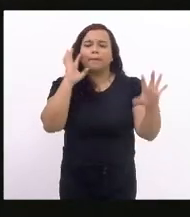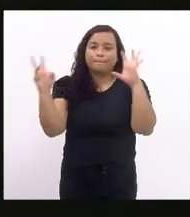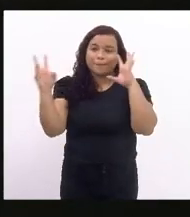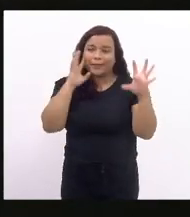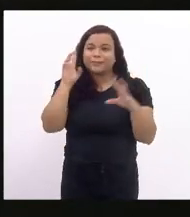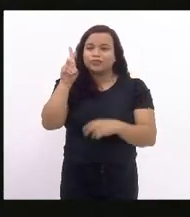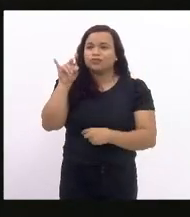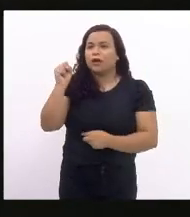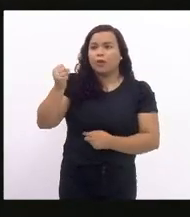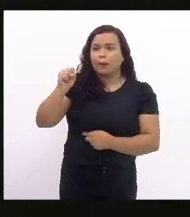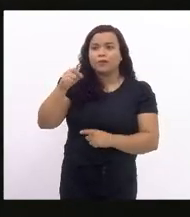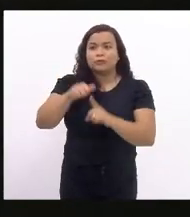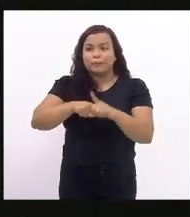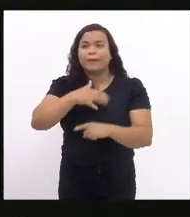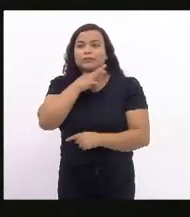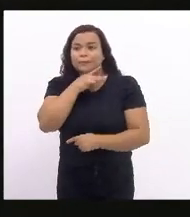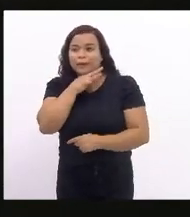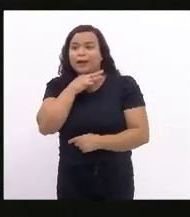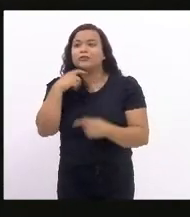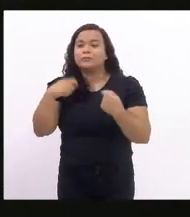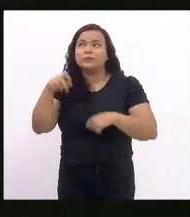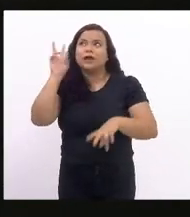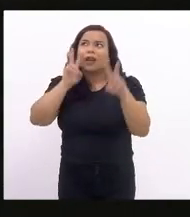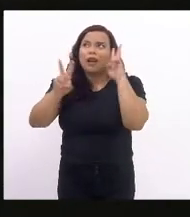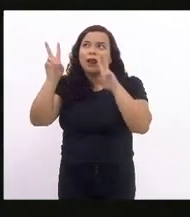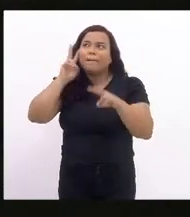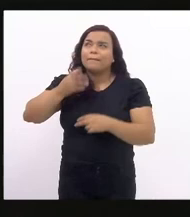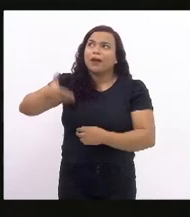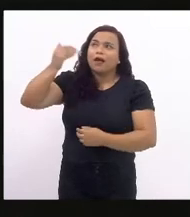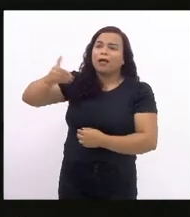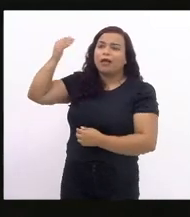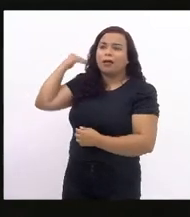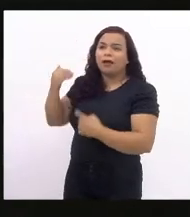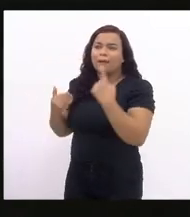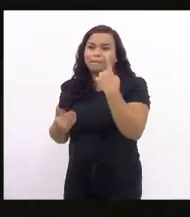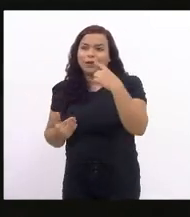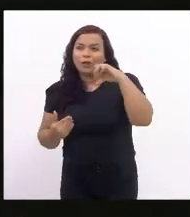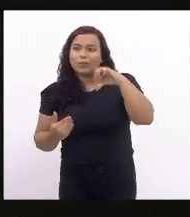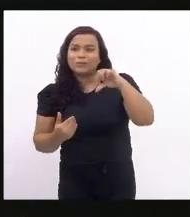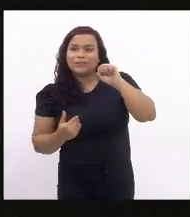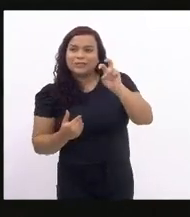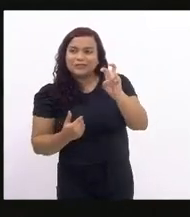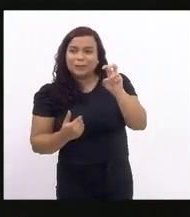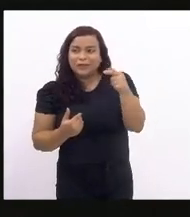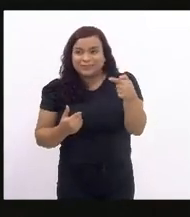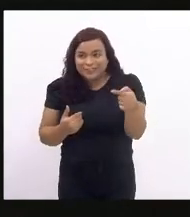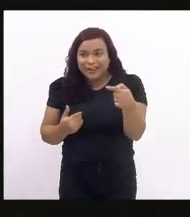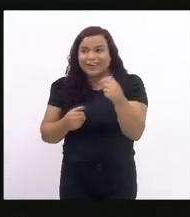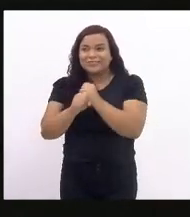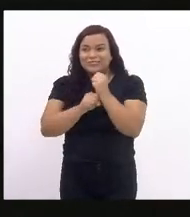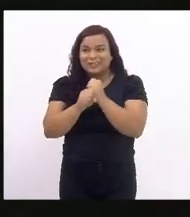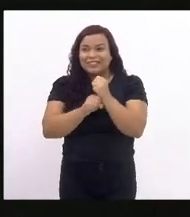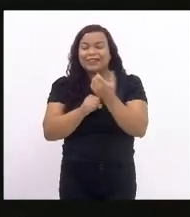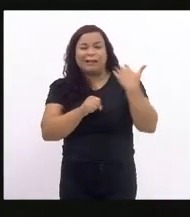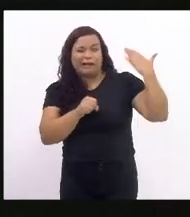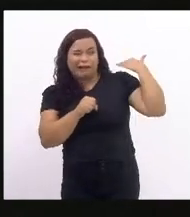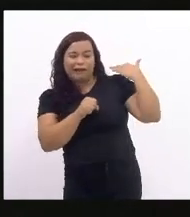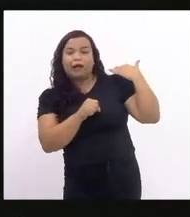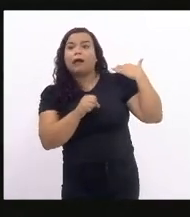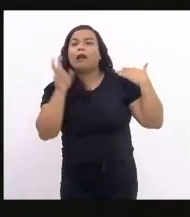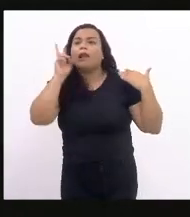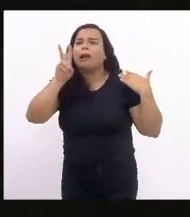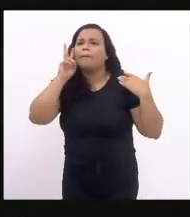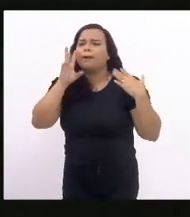8 de março, temos que voltar no tempo, lembrar de 1857, lembrar das 129 mulheres